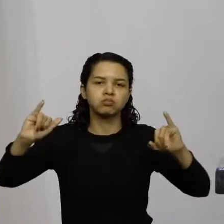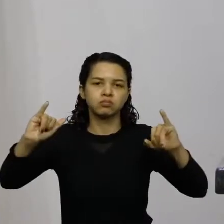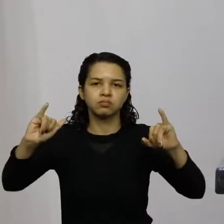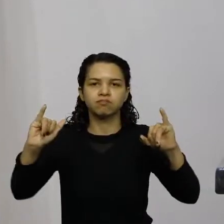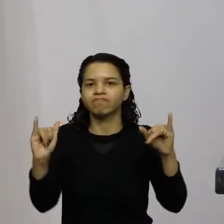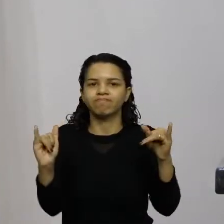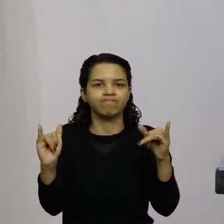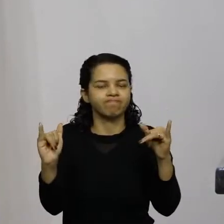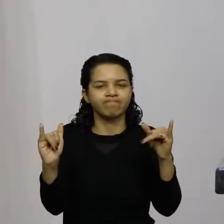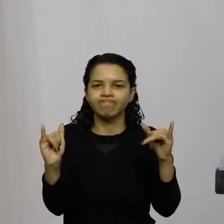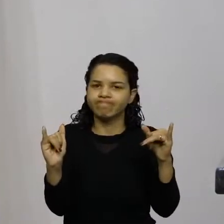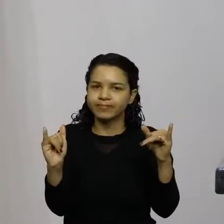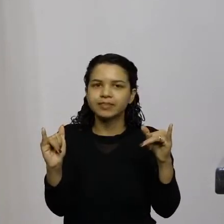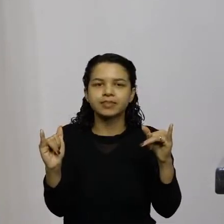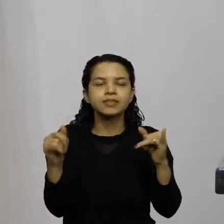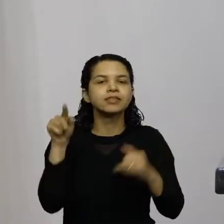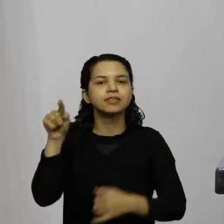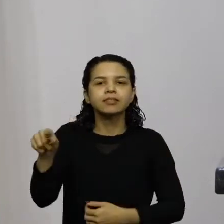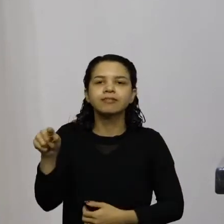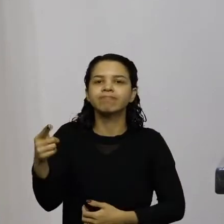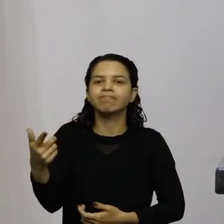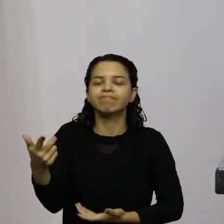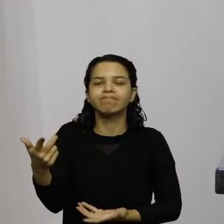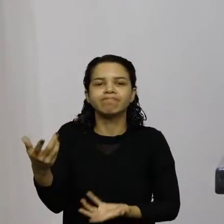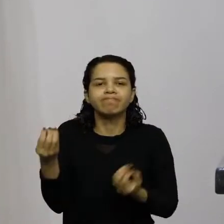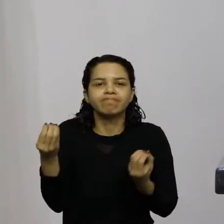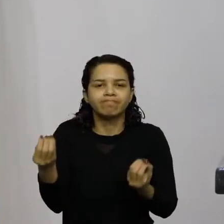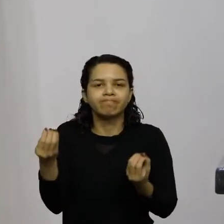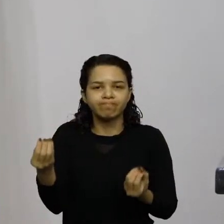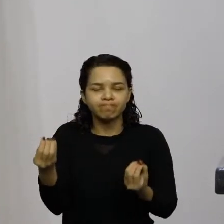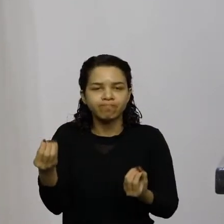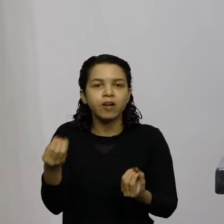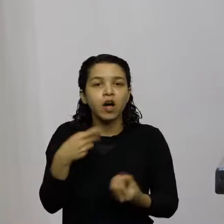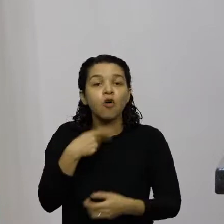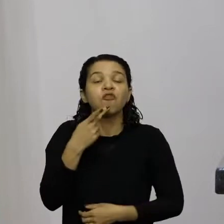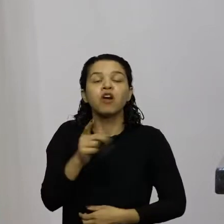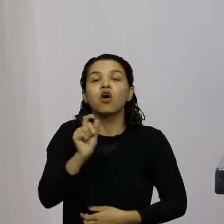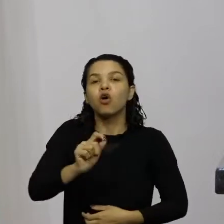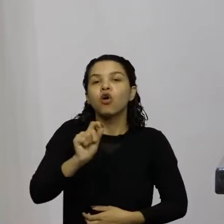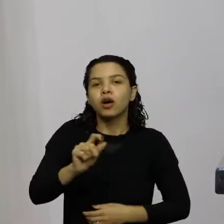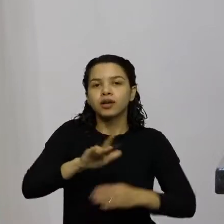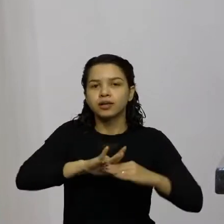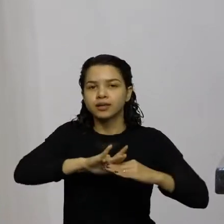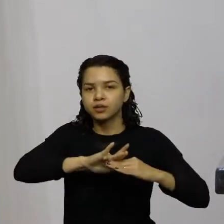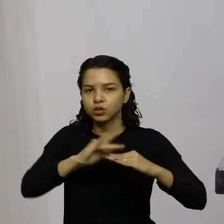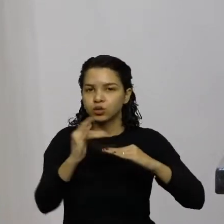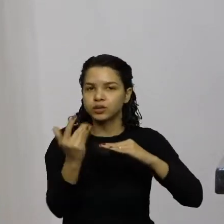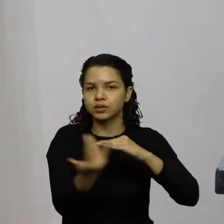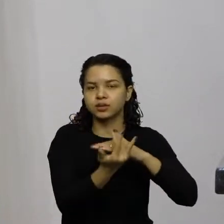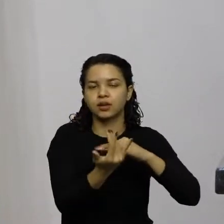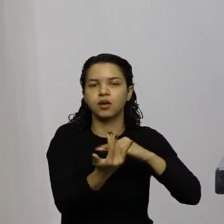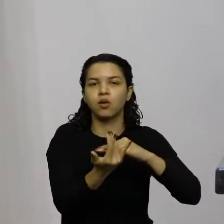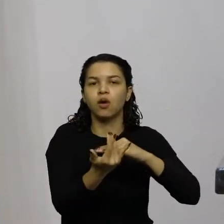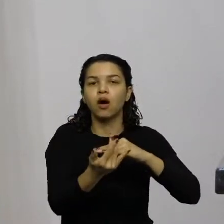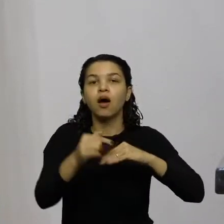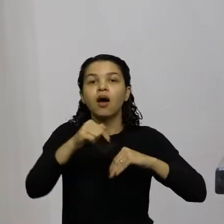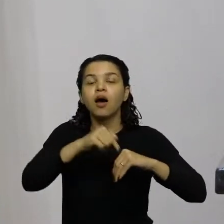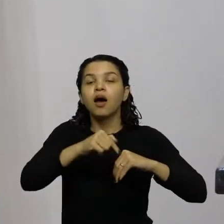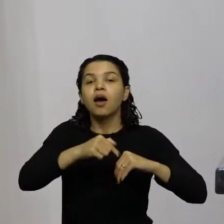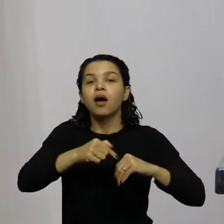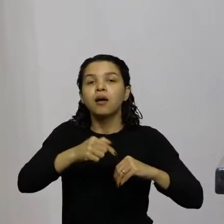eu digo que a rede social deu voz